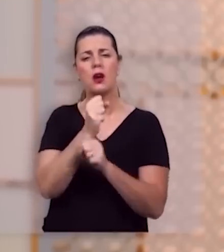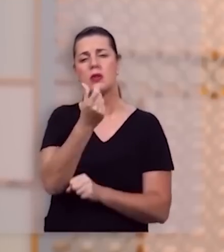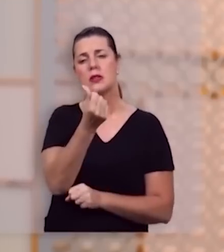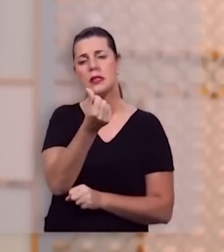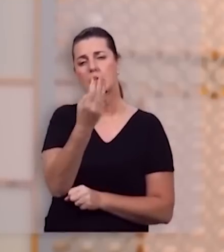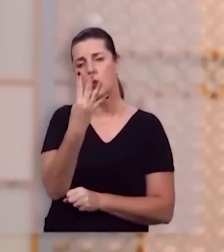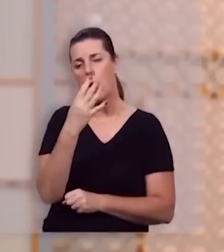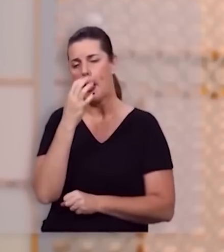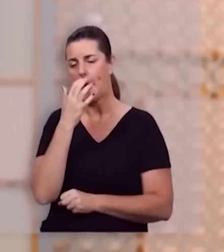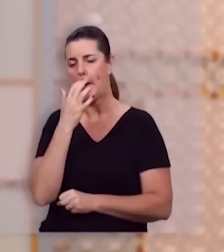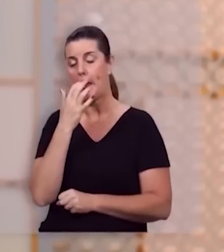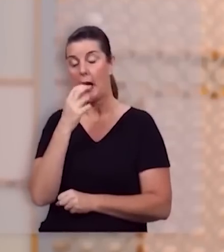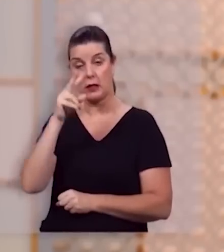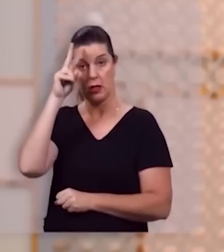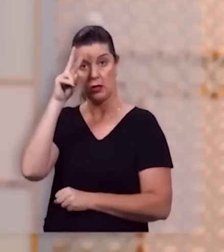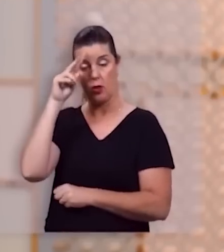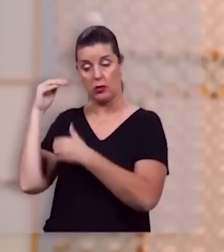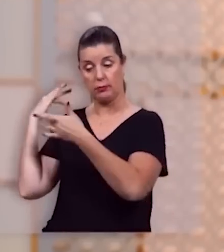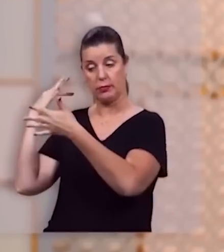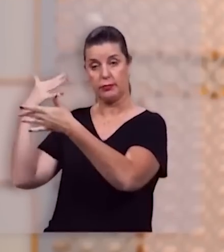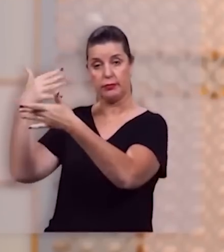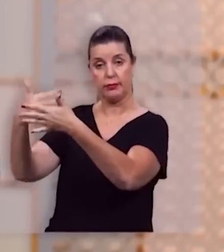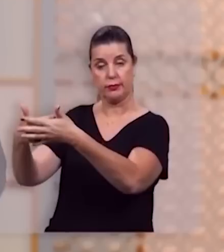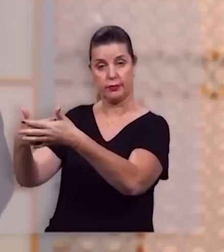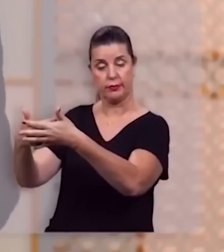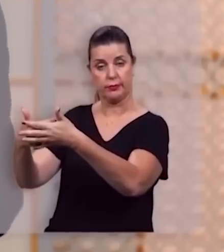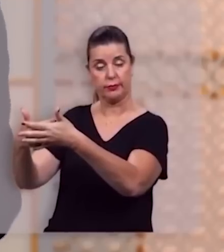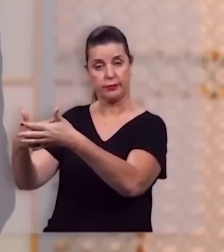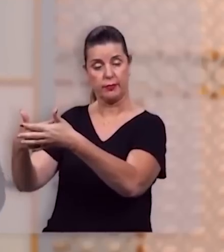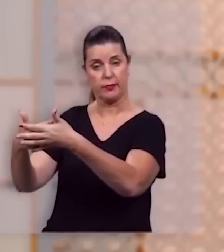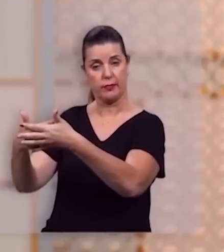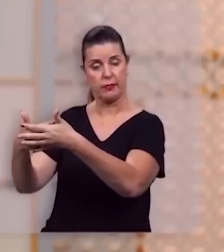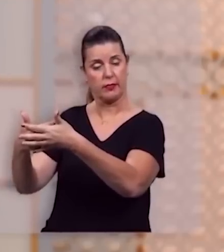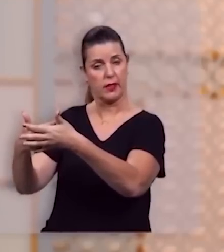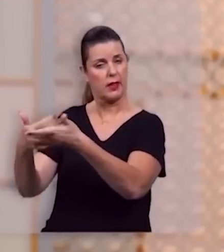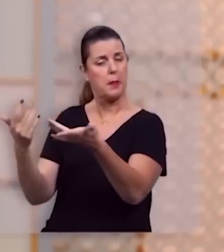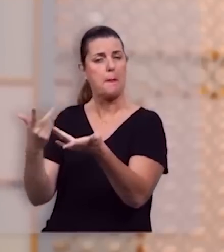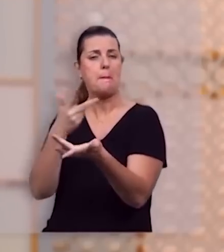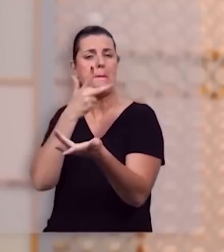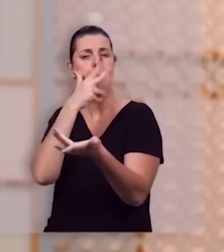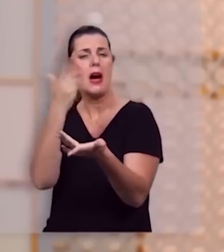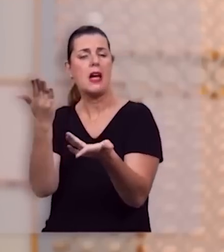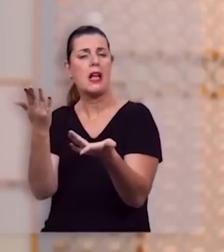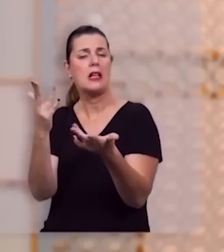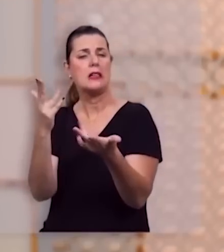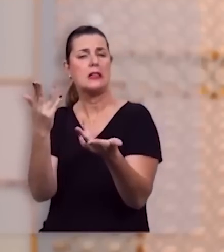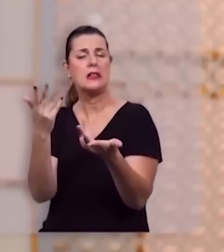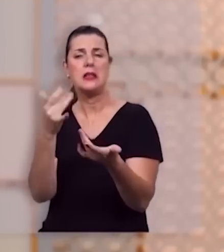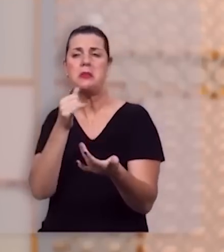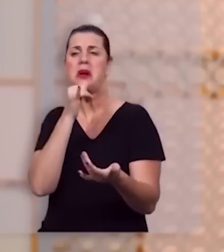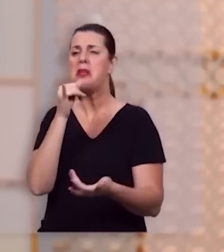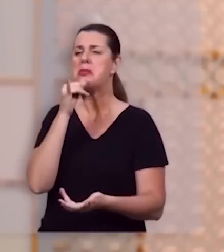A história estava como que humanamente falando à